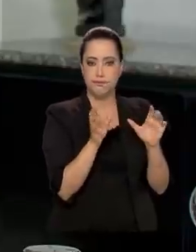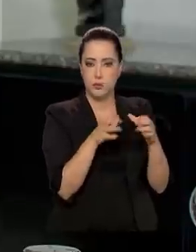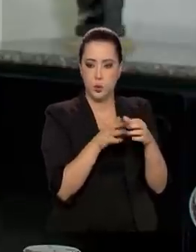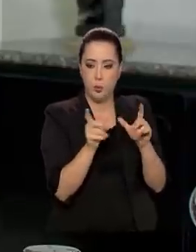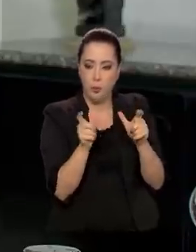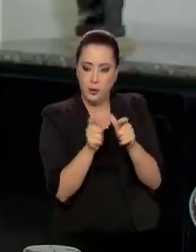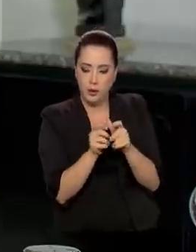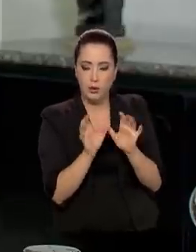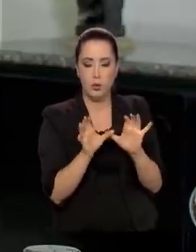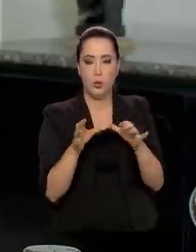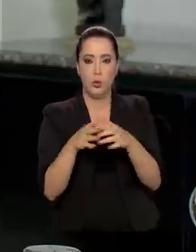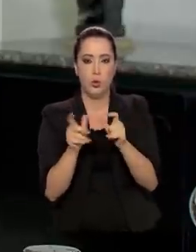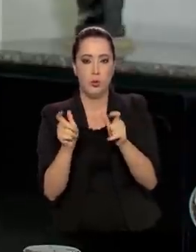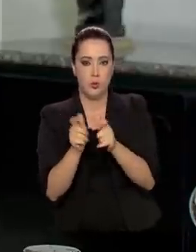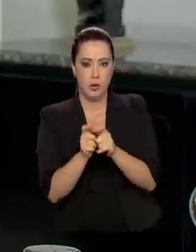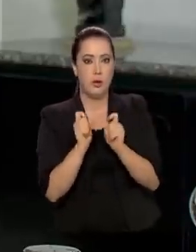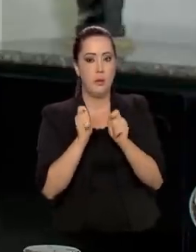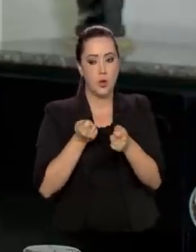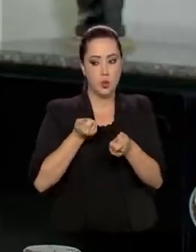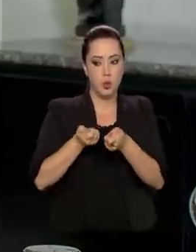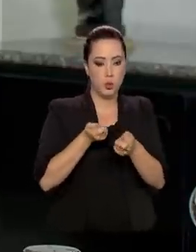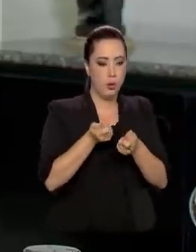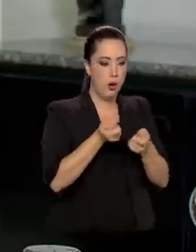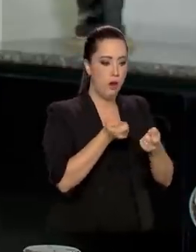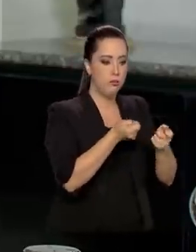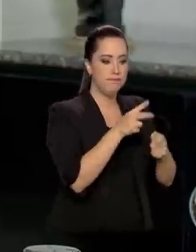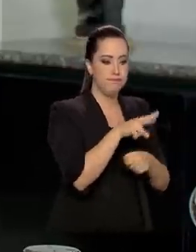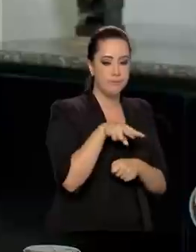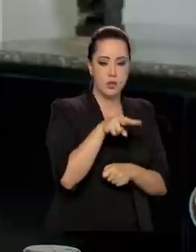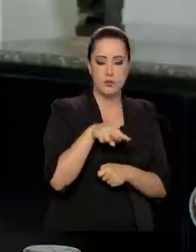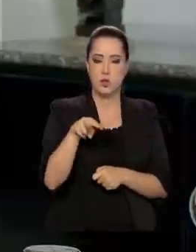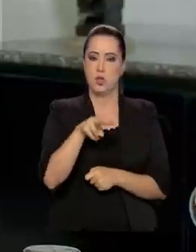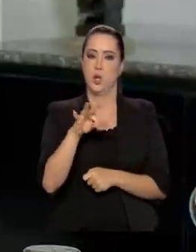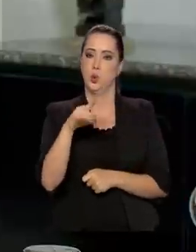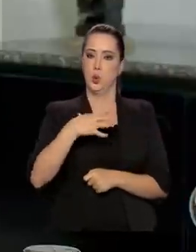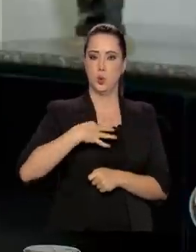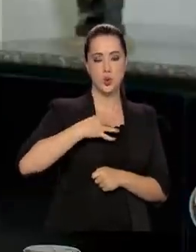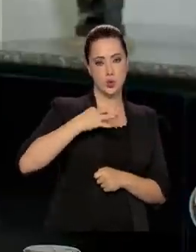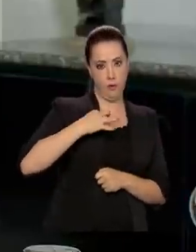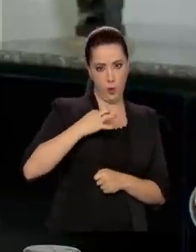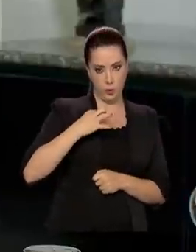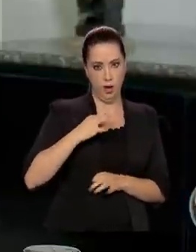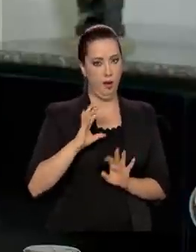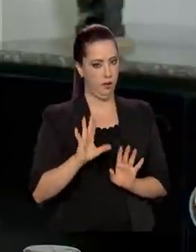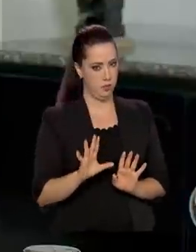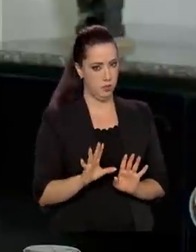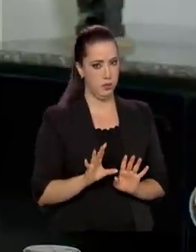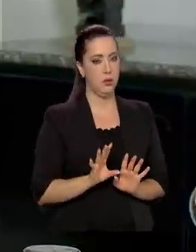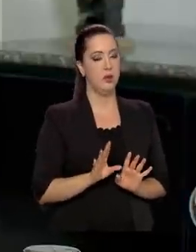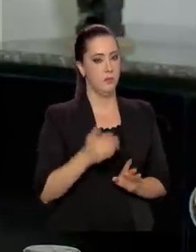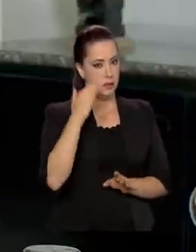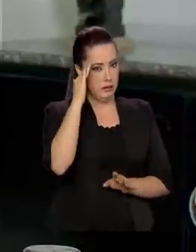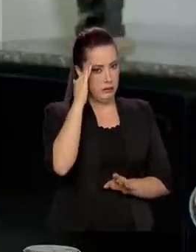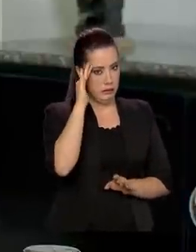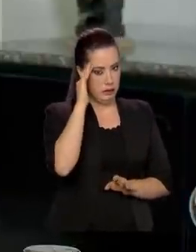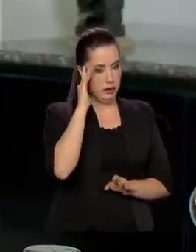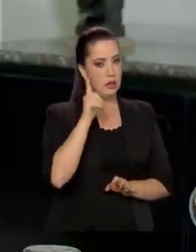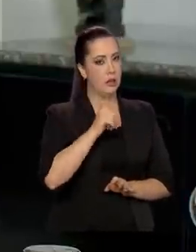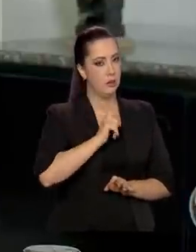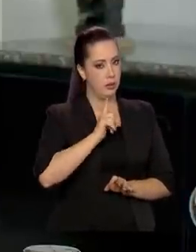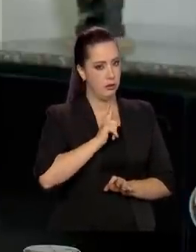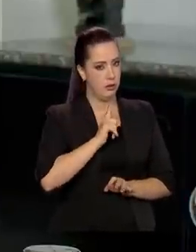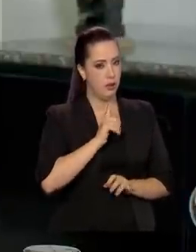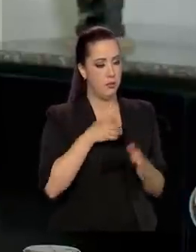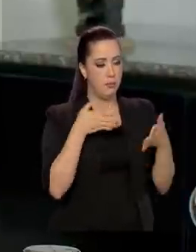com capacidade de monitoramento e todos sendo voluntários e compreendendo os